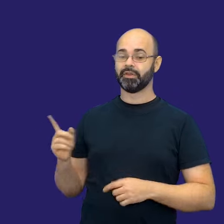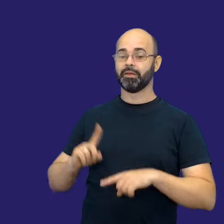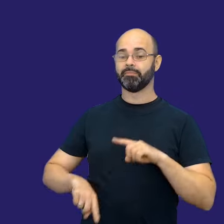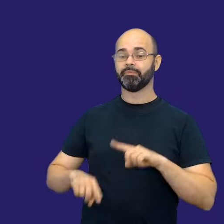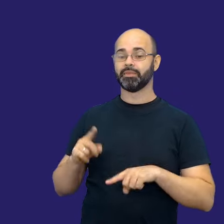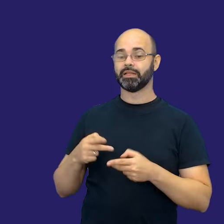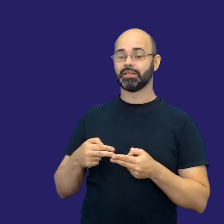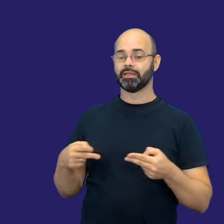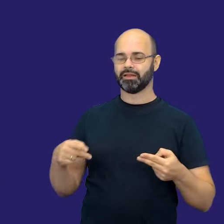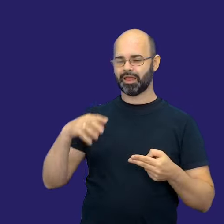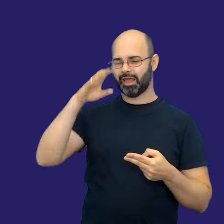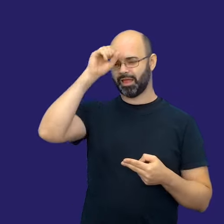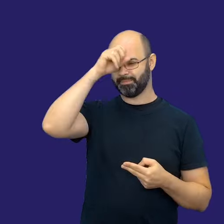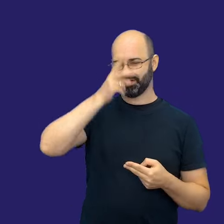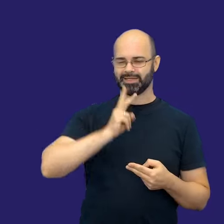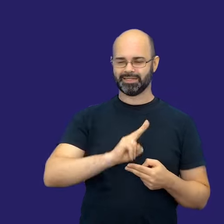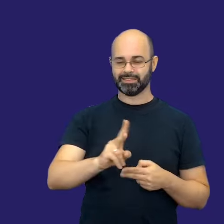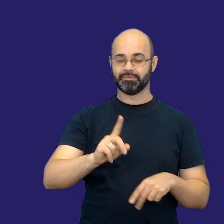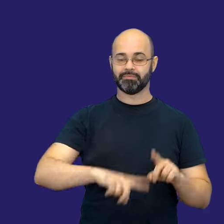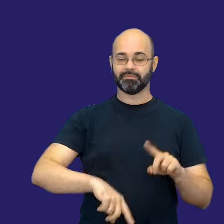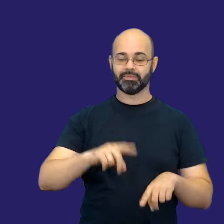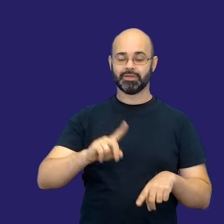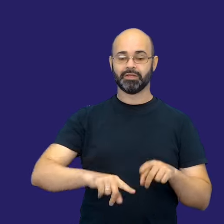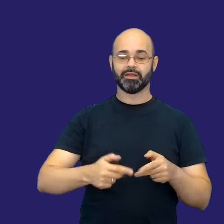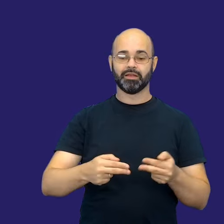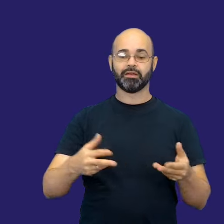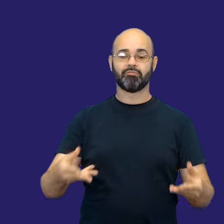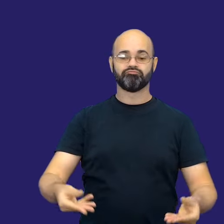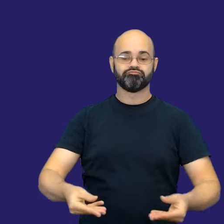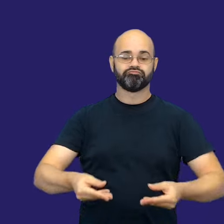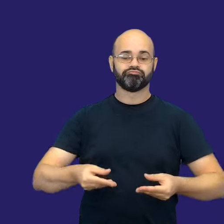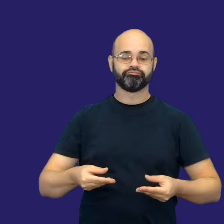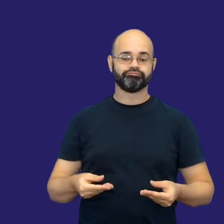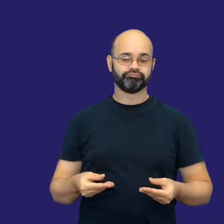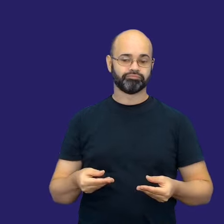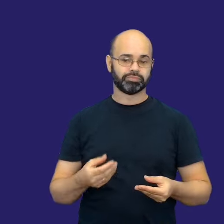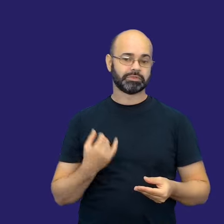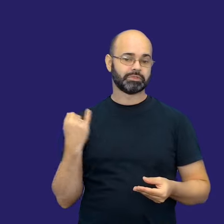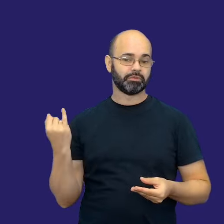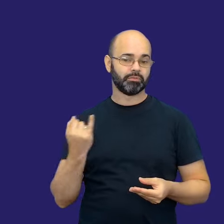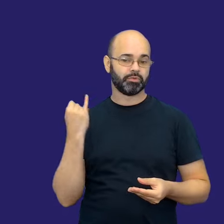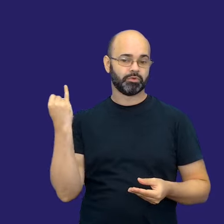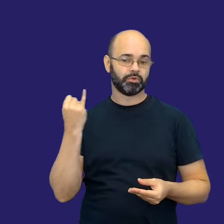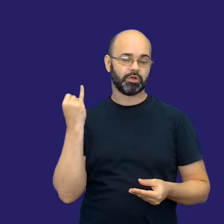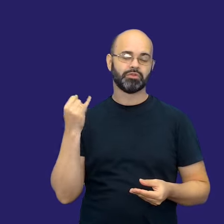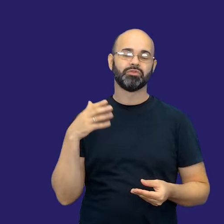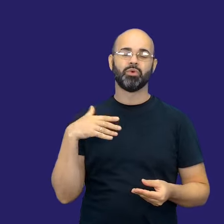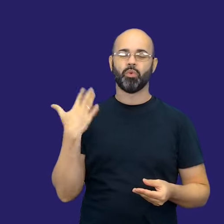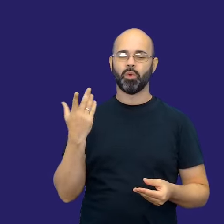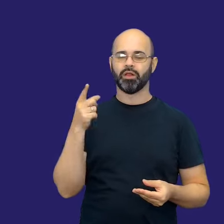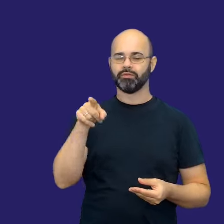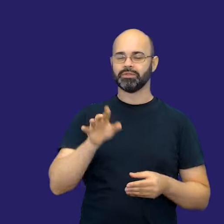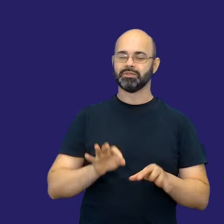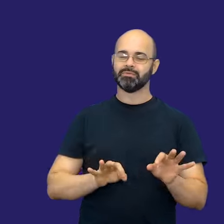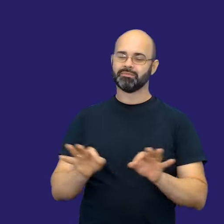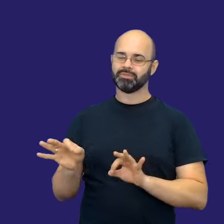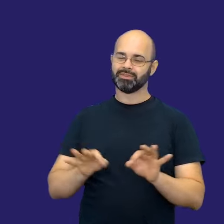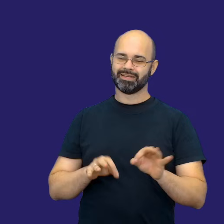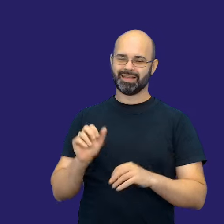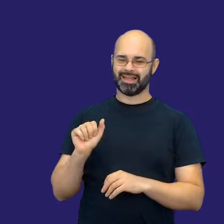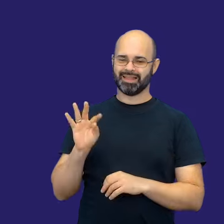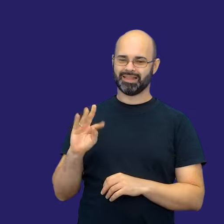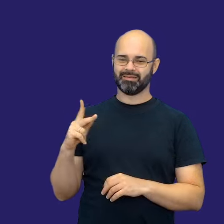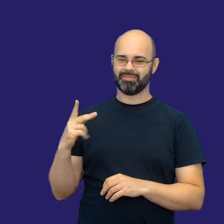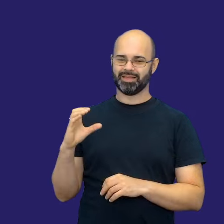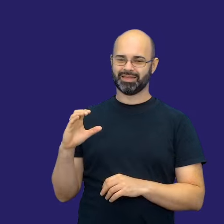Aprender Sempre em mãos, sobretudo no momento do planejamento, que acontece sempre na TPC.